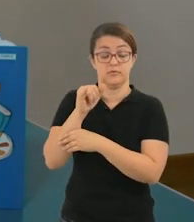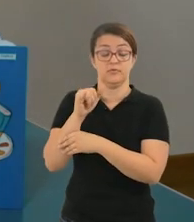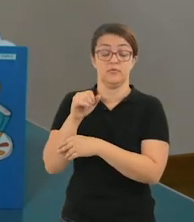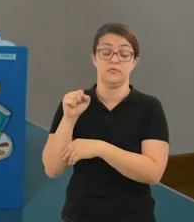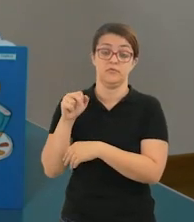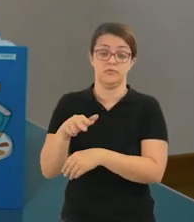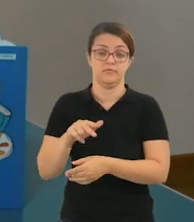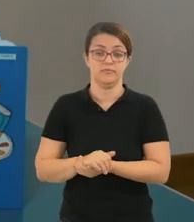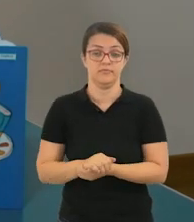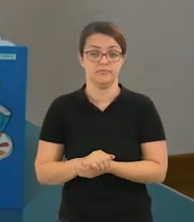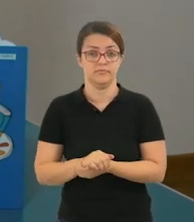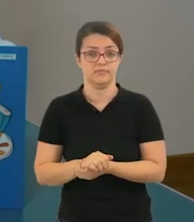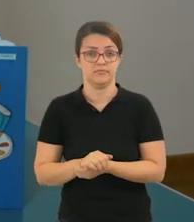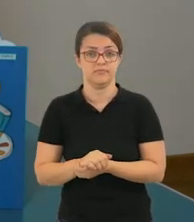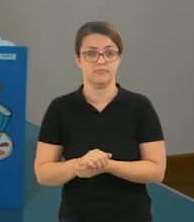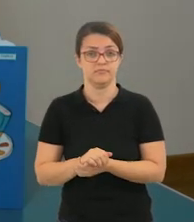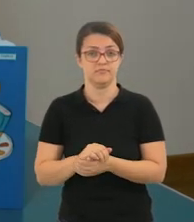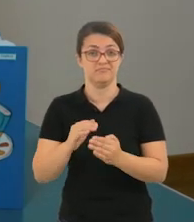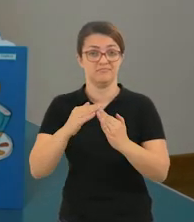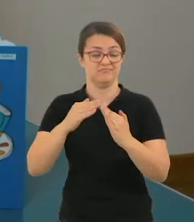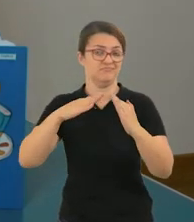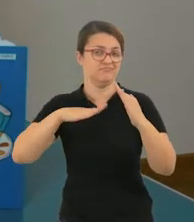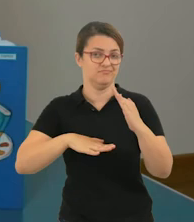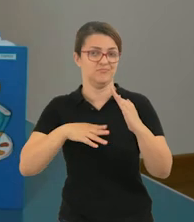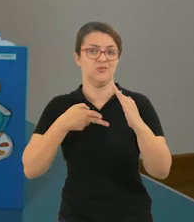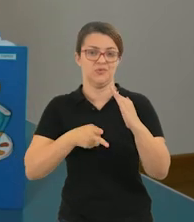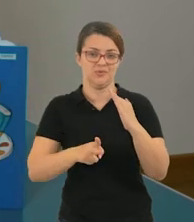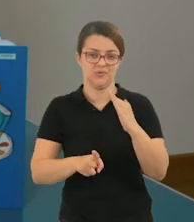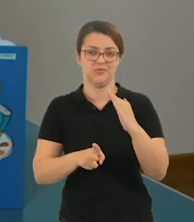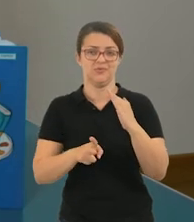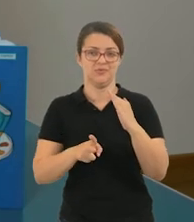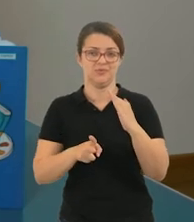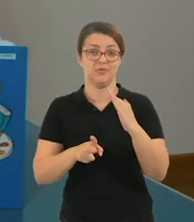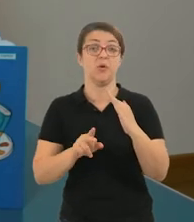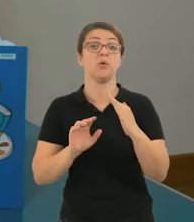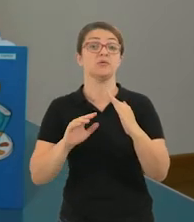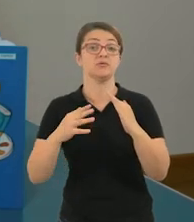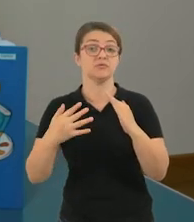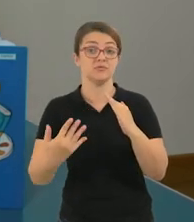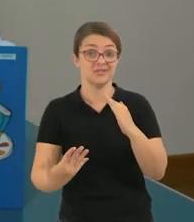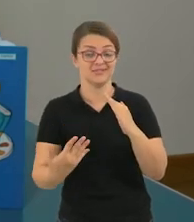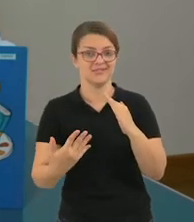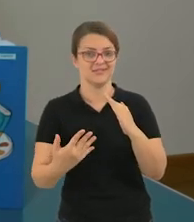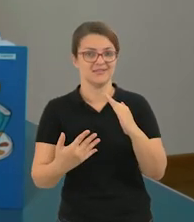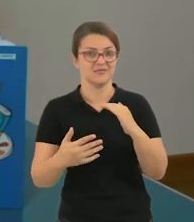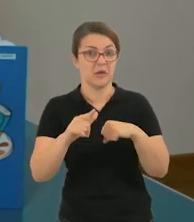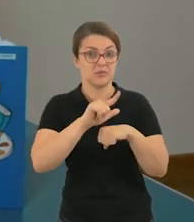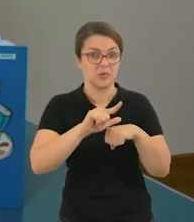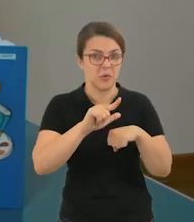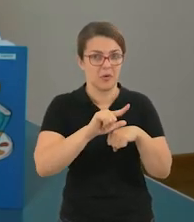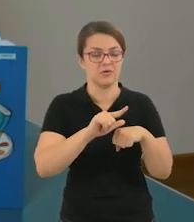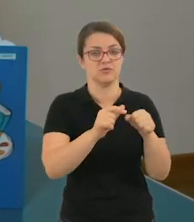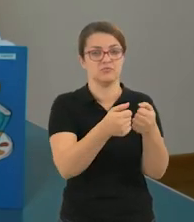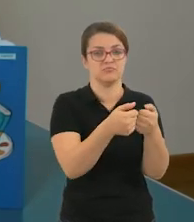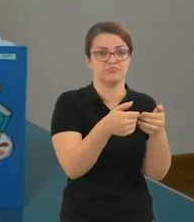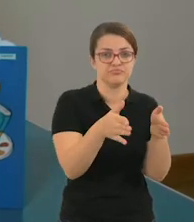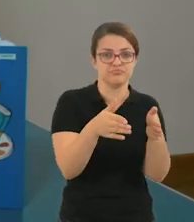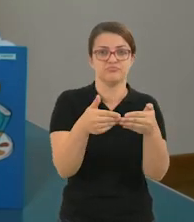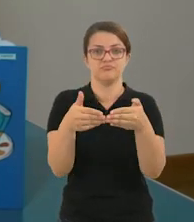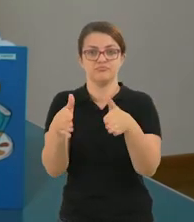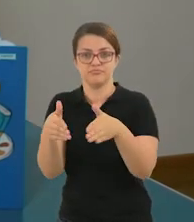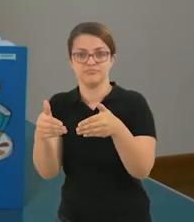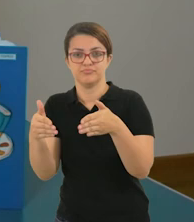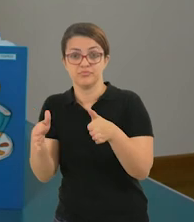vírus. Bom, pessoal, a quarentena ainda não acabou. O que está acontecendo é uma flexibilização das medidas de